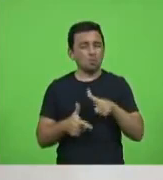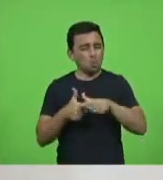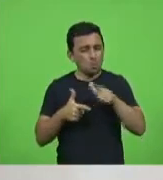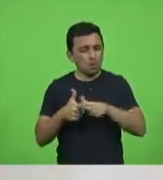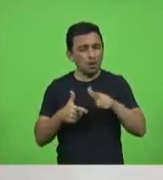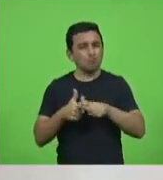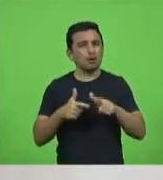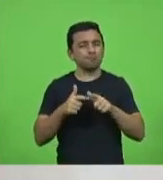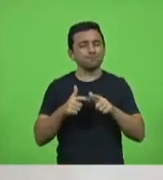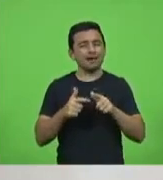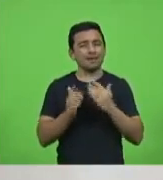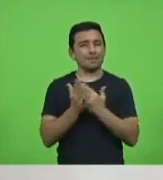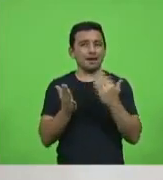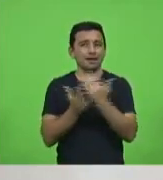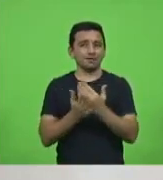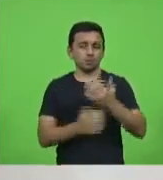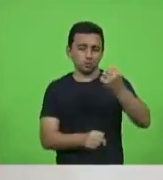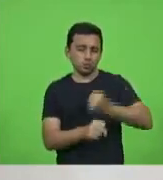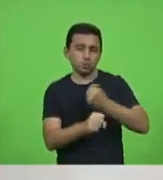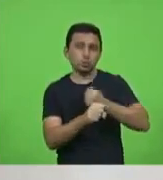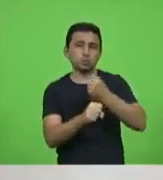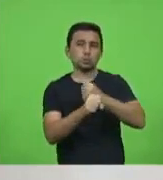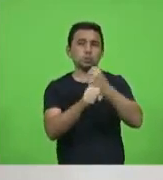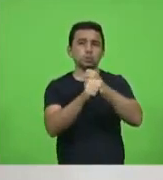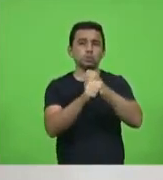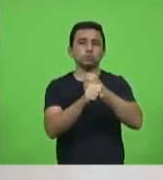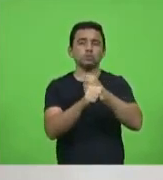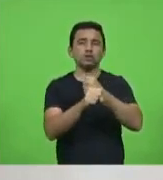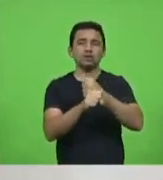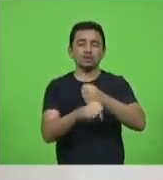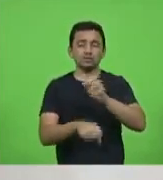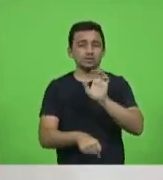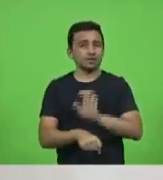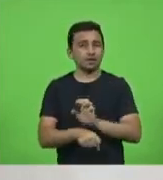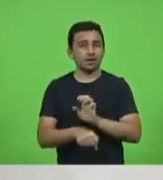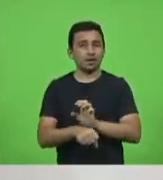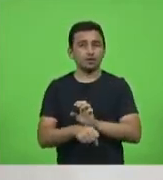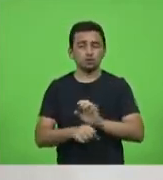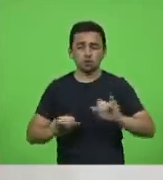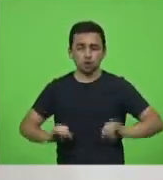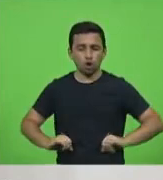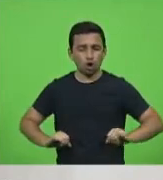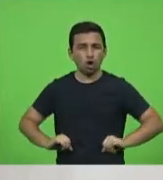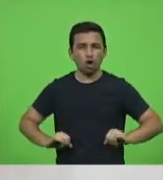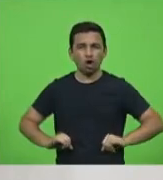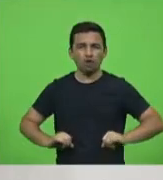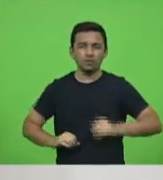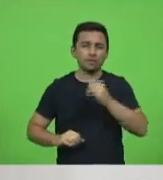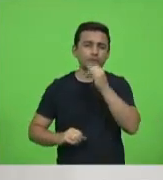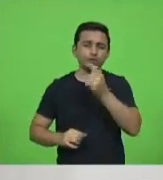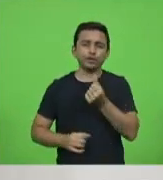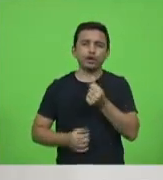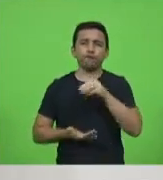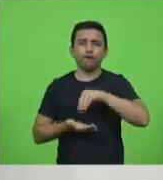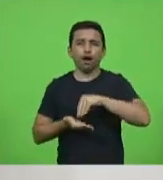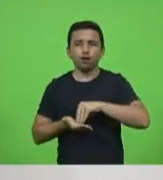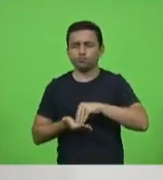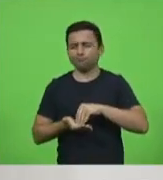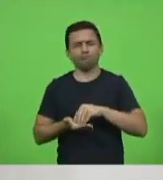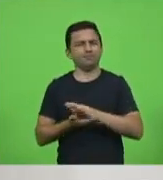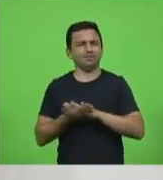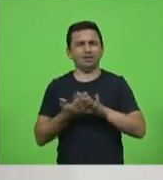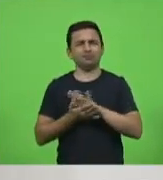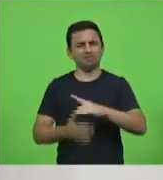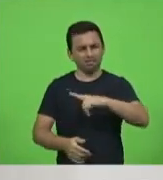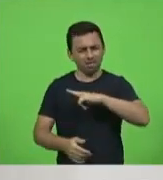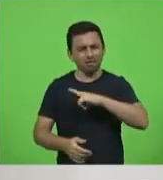execução das obras de estrutura física. O nosso Estado não sofre por falta de recursos. Graças a Deus, nós precisamos